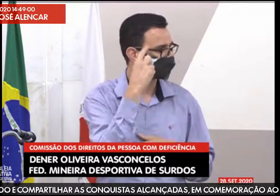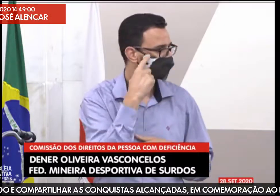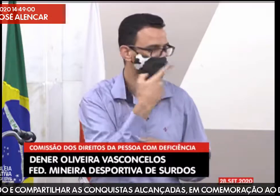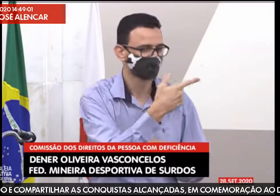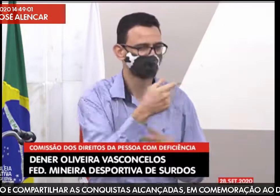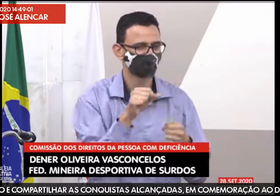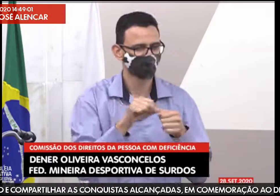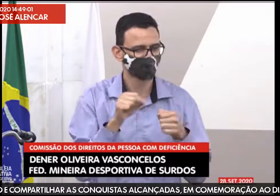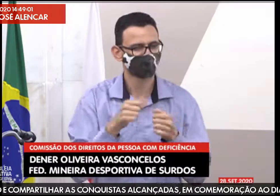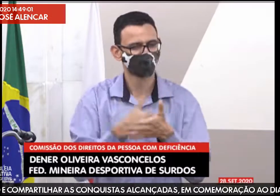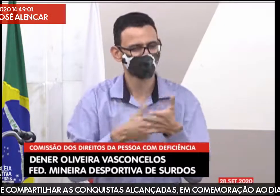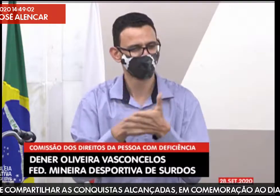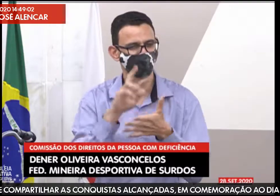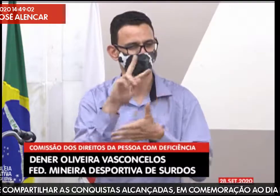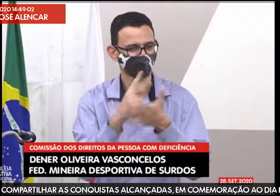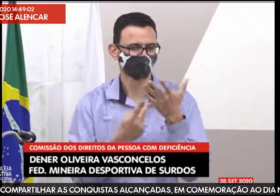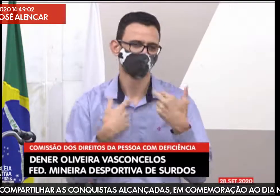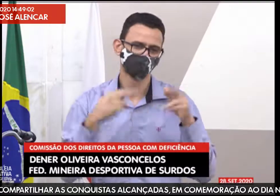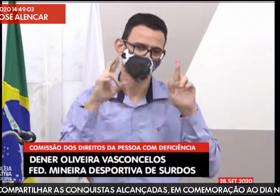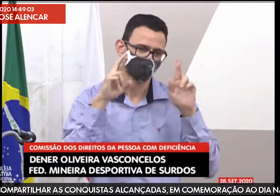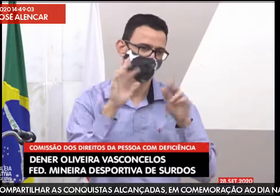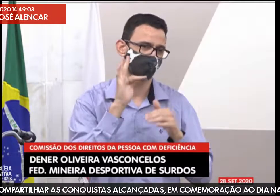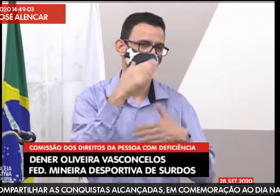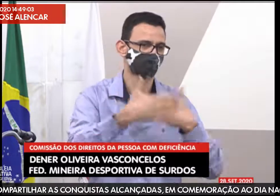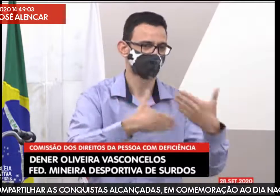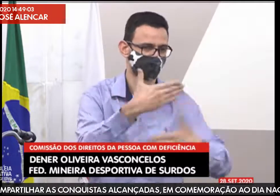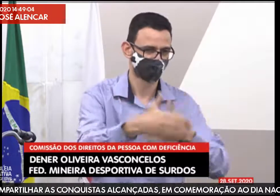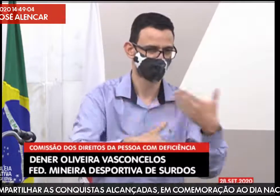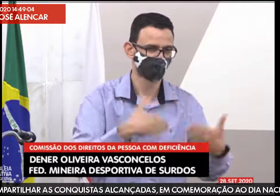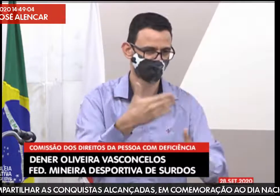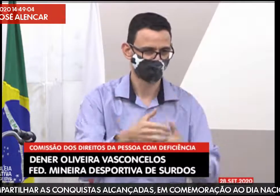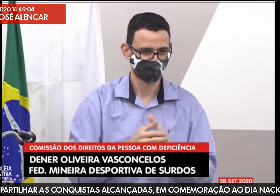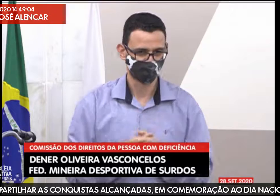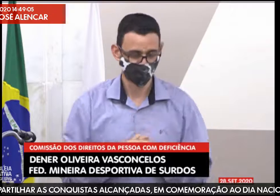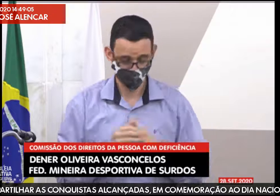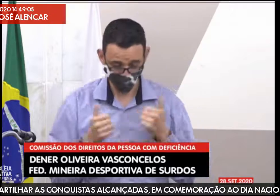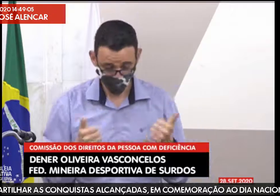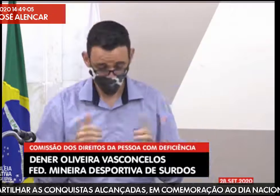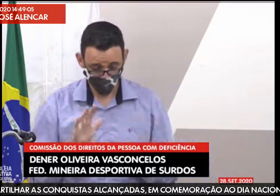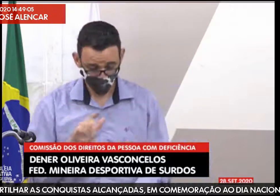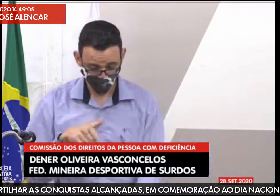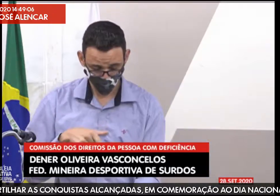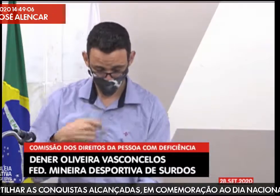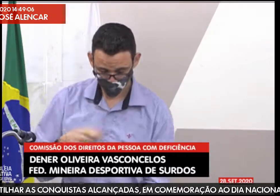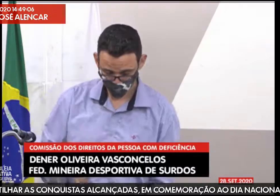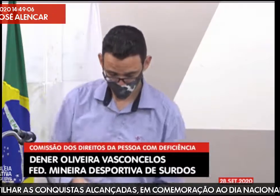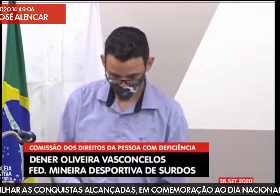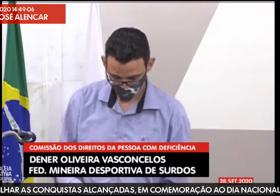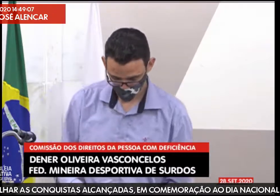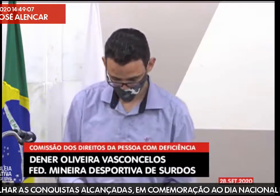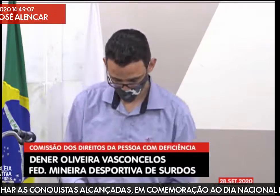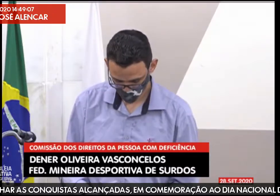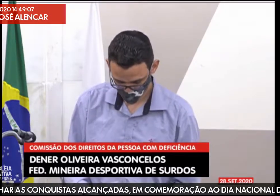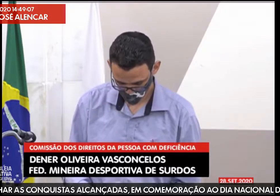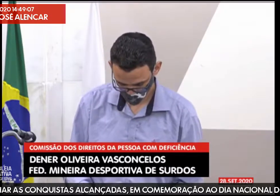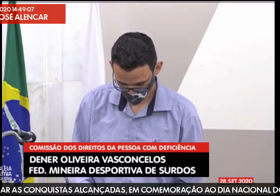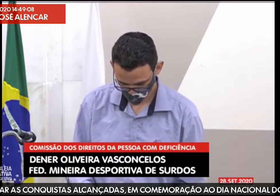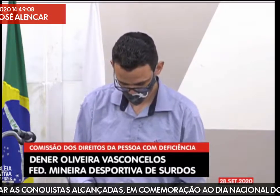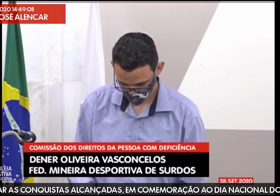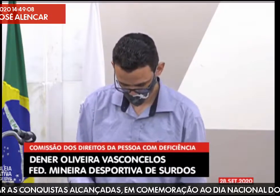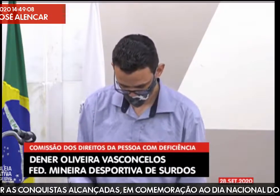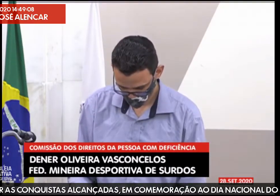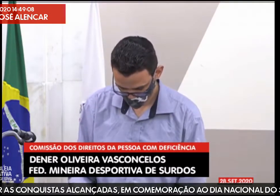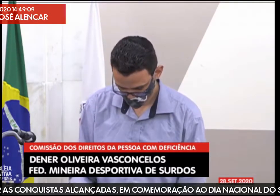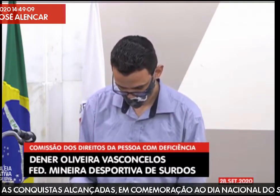Então, deputado Zé Guilherme, nós nos parabenizamos pelo seu trabalho em favor da escola bilingue e nós estamos aqui procurando também na área